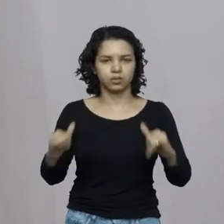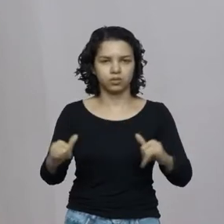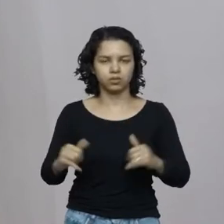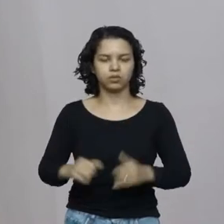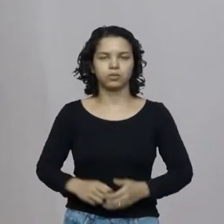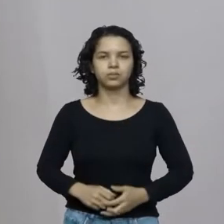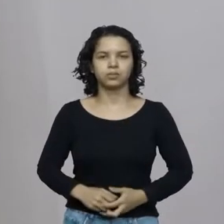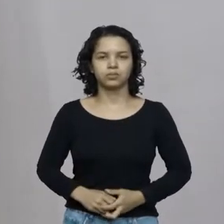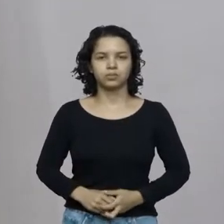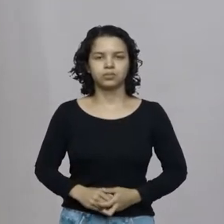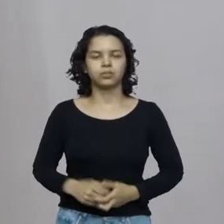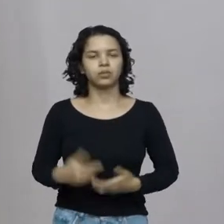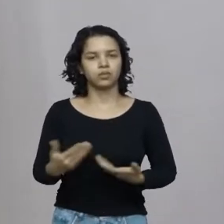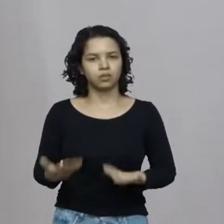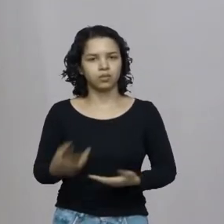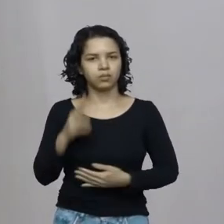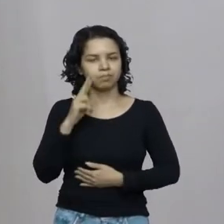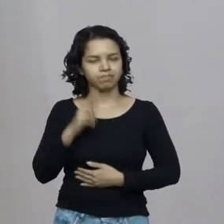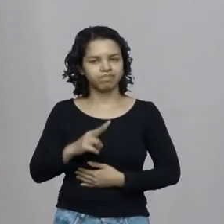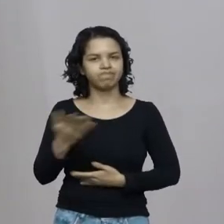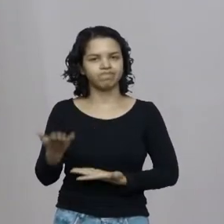Olha a relevância desse projeto.